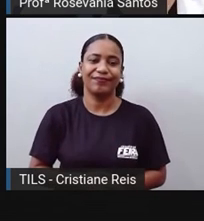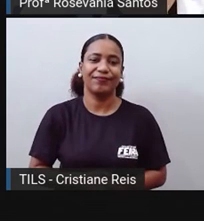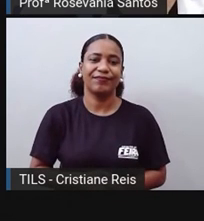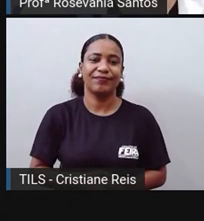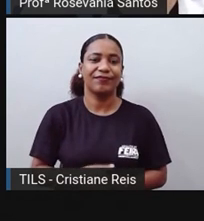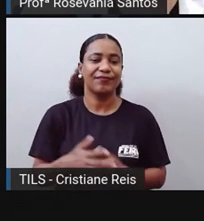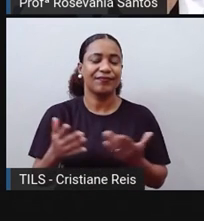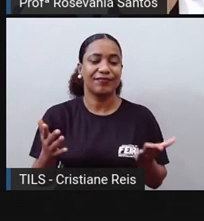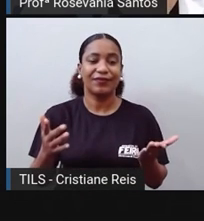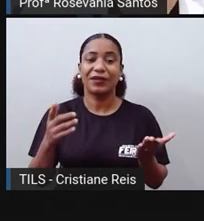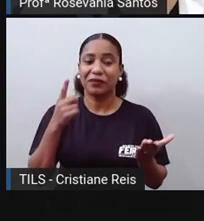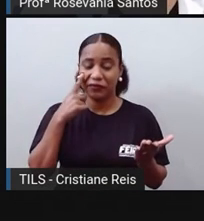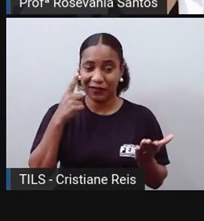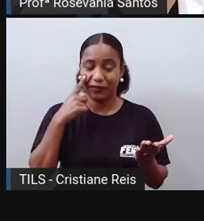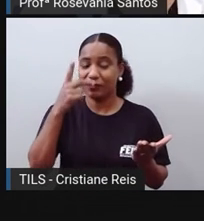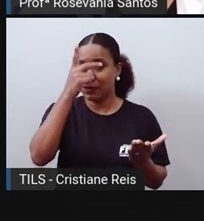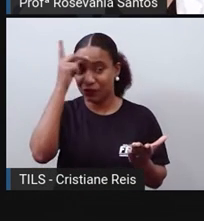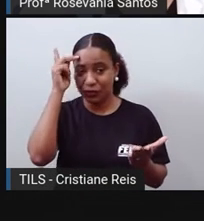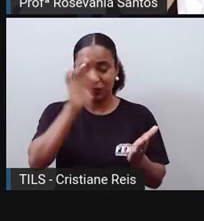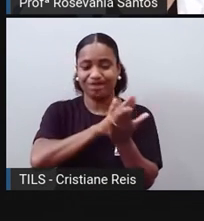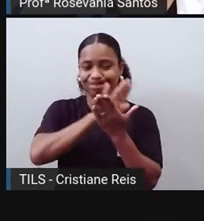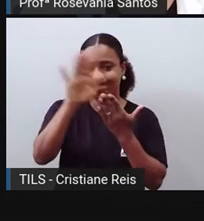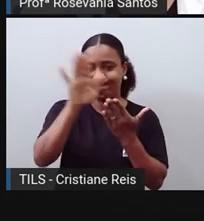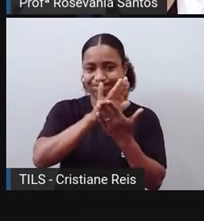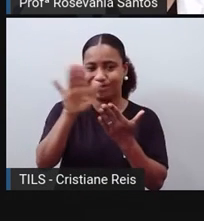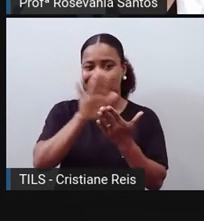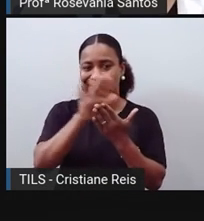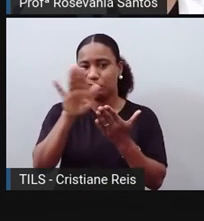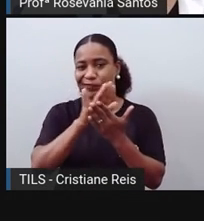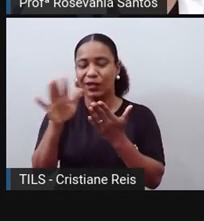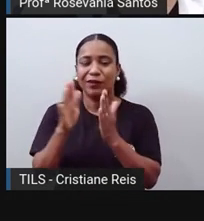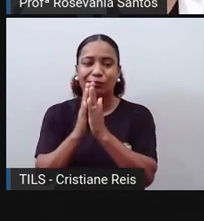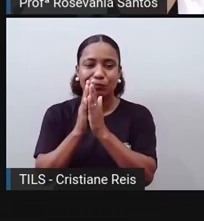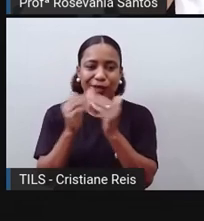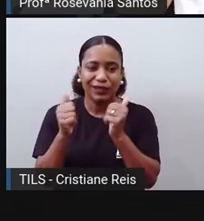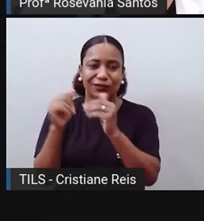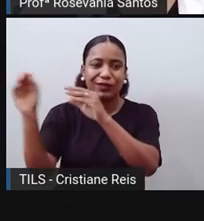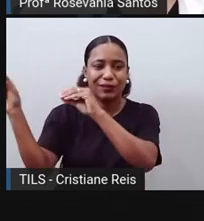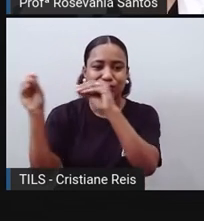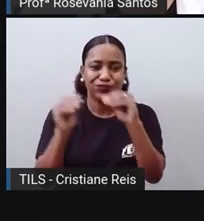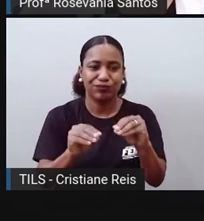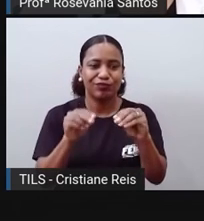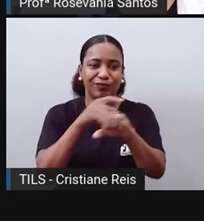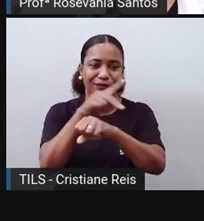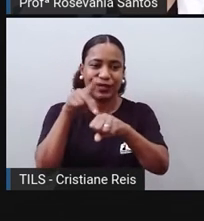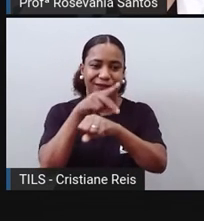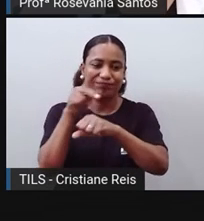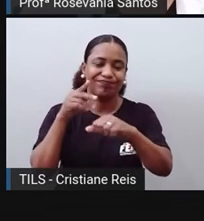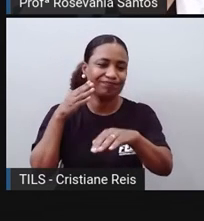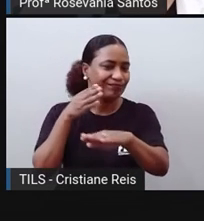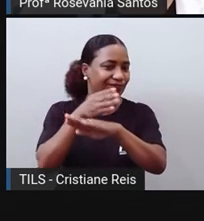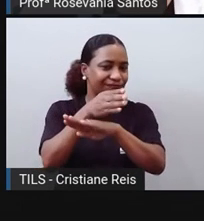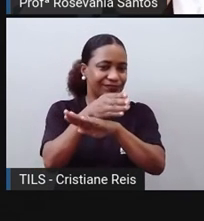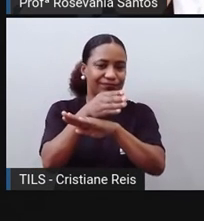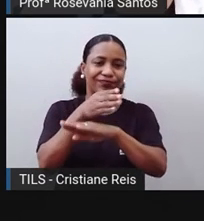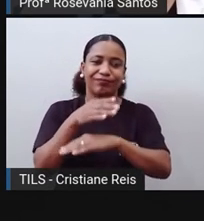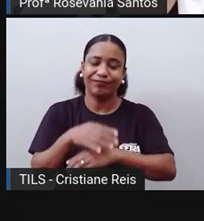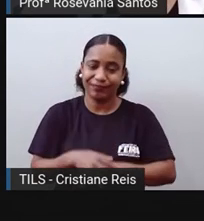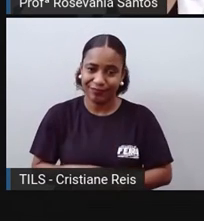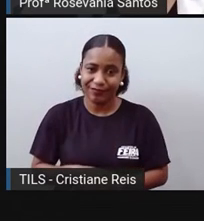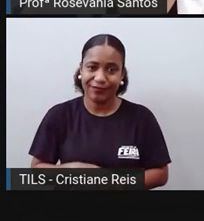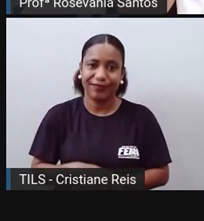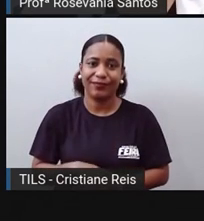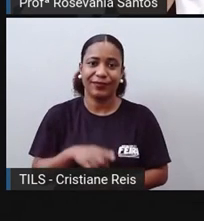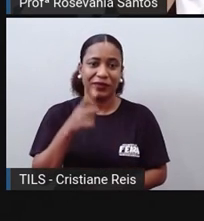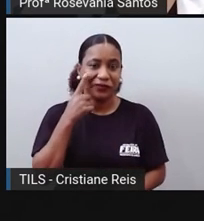a gente percebe que tem muitas pessoas, assim, pedindo asilo, pedindo para se refugiar nos países. A Síria